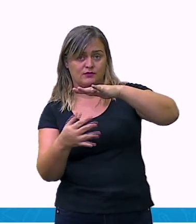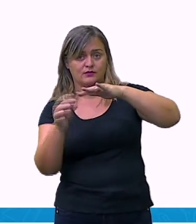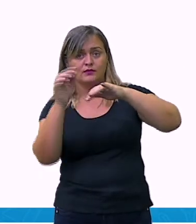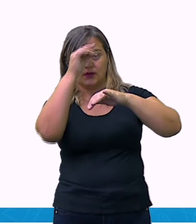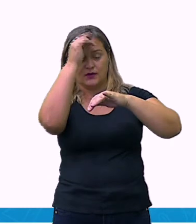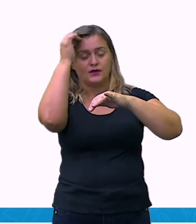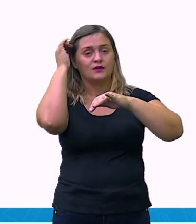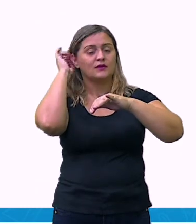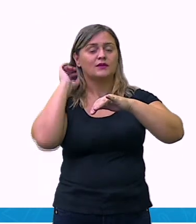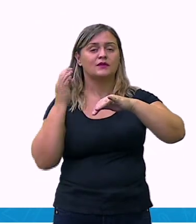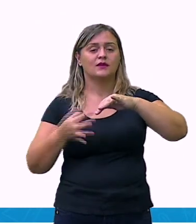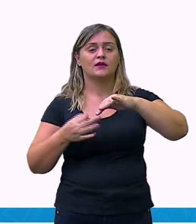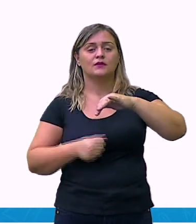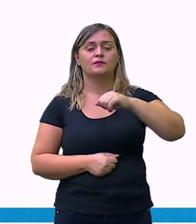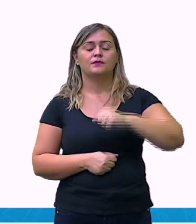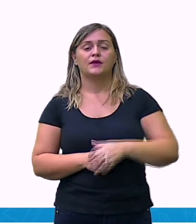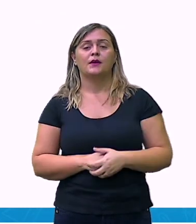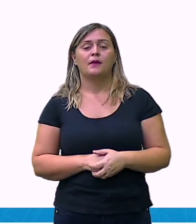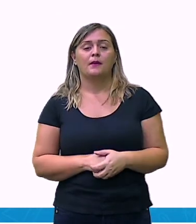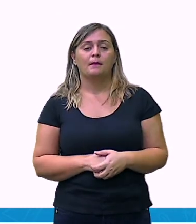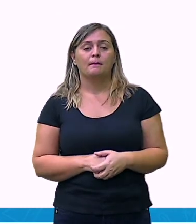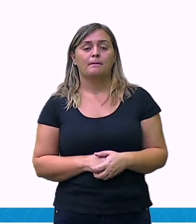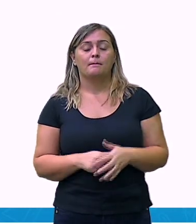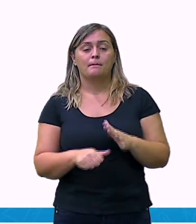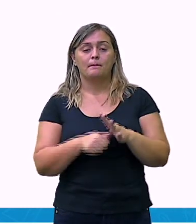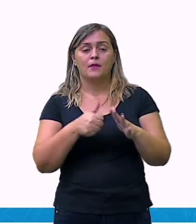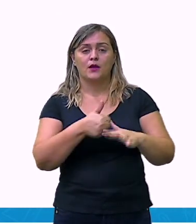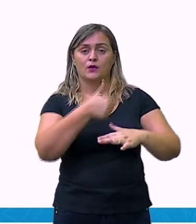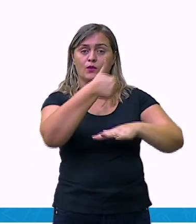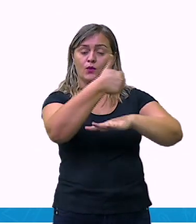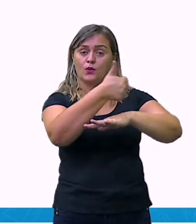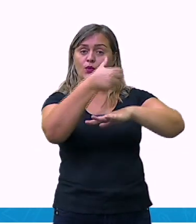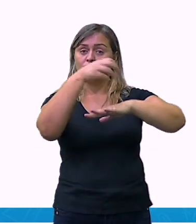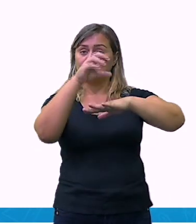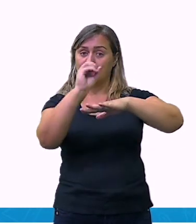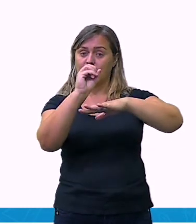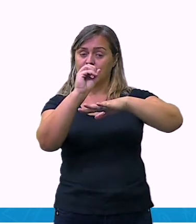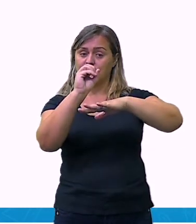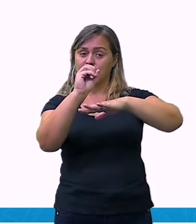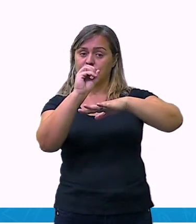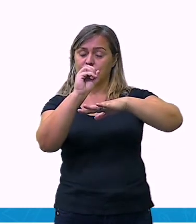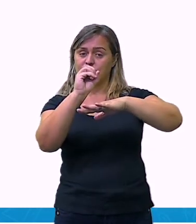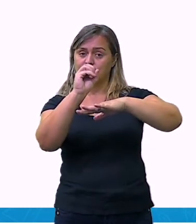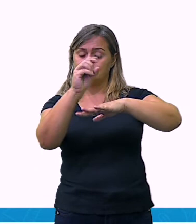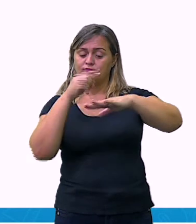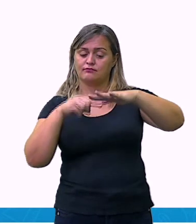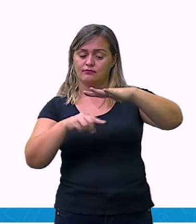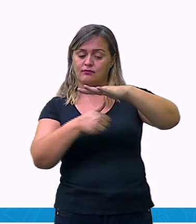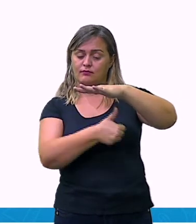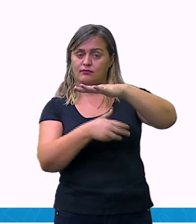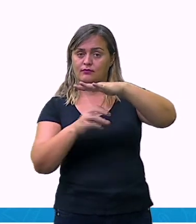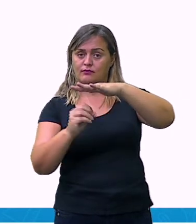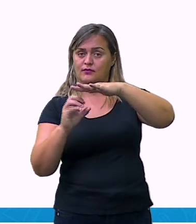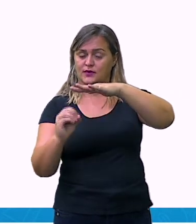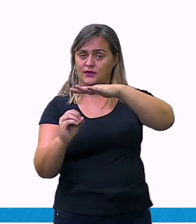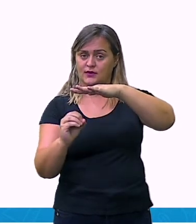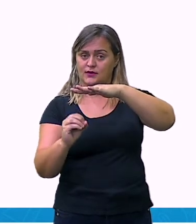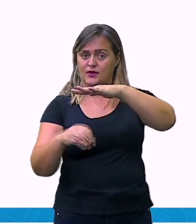coisa, coloco a minha fração. A segunda coisa, eu vou colocar esse pontinho que vai representar